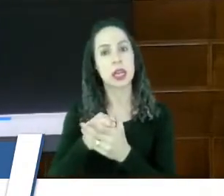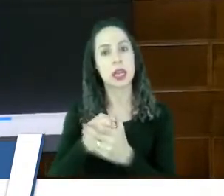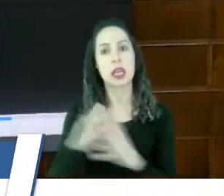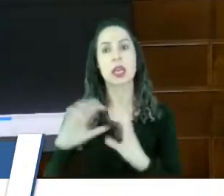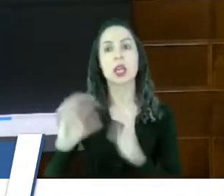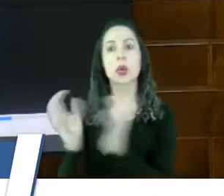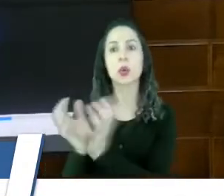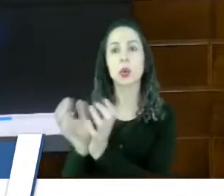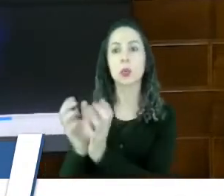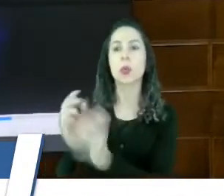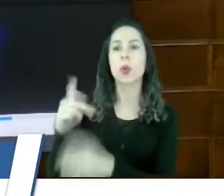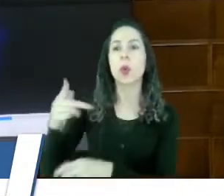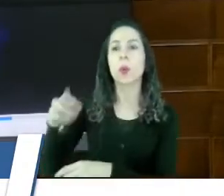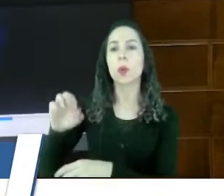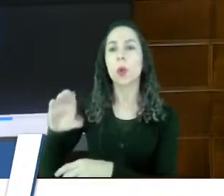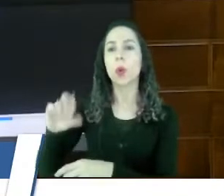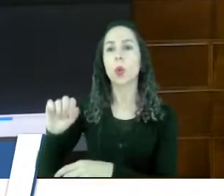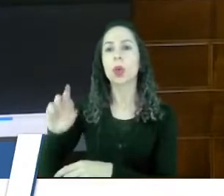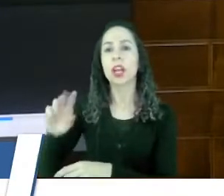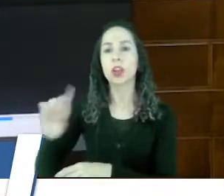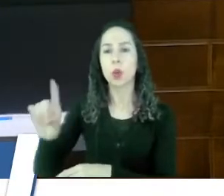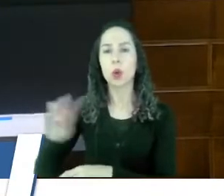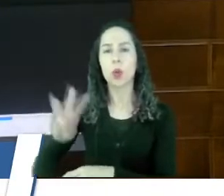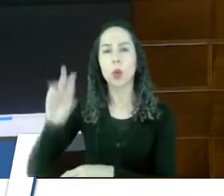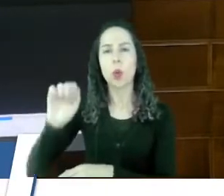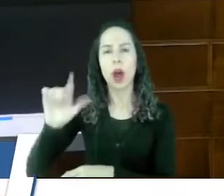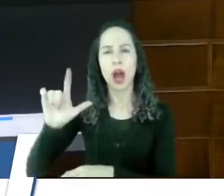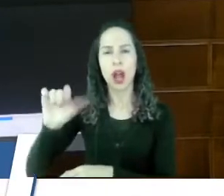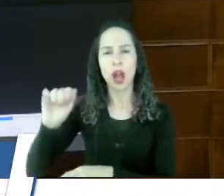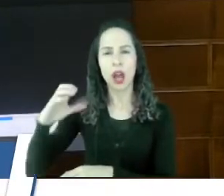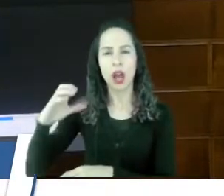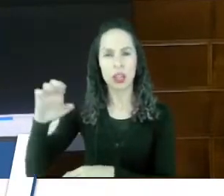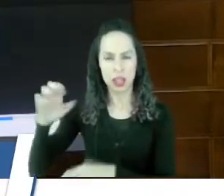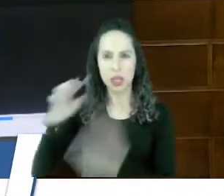procurador Wallace está assentindo, neste momento,